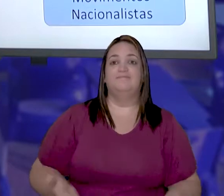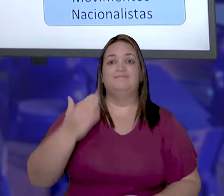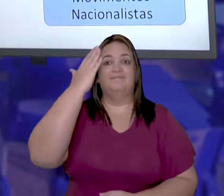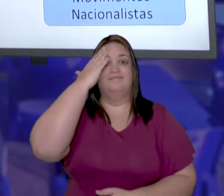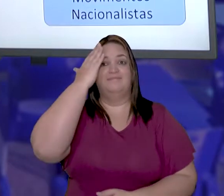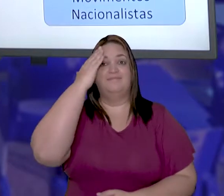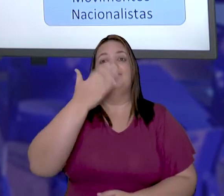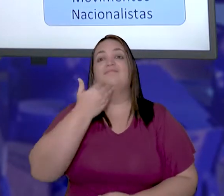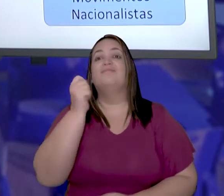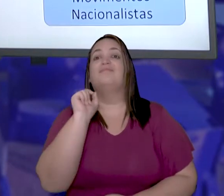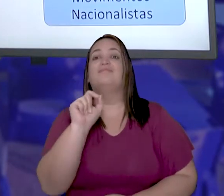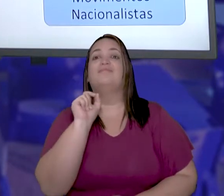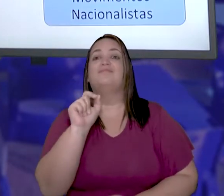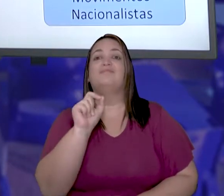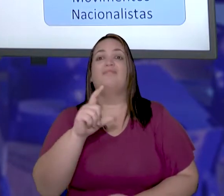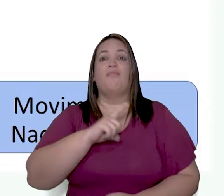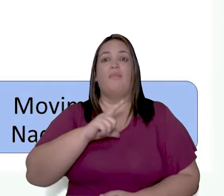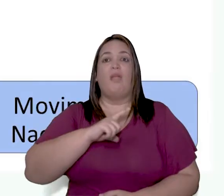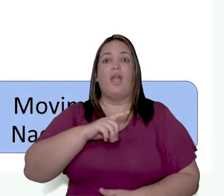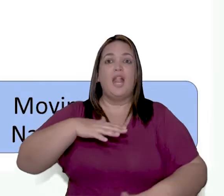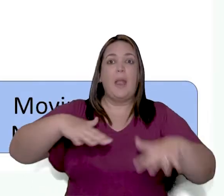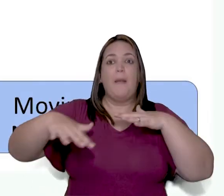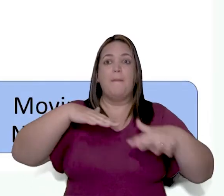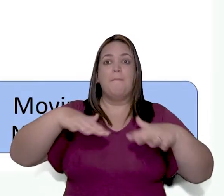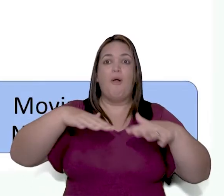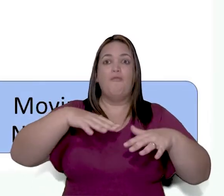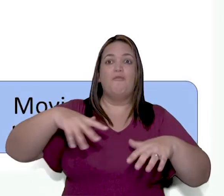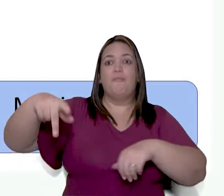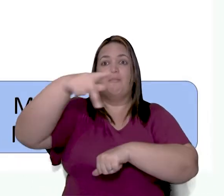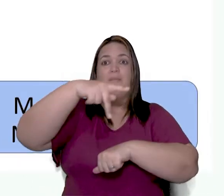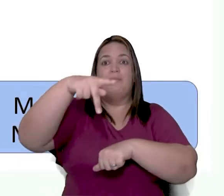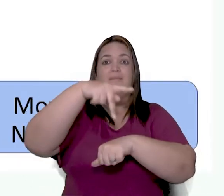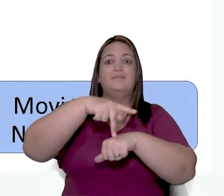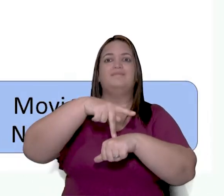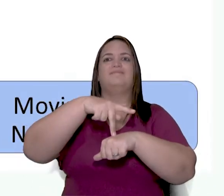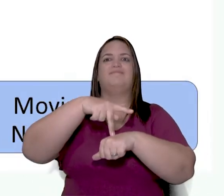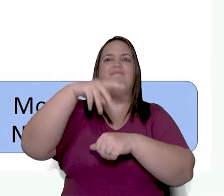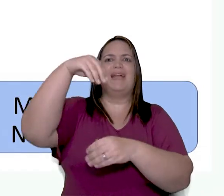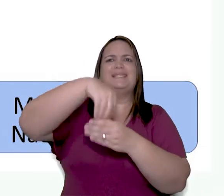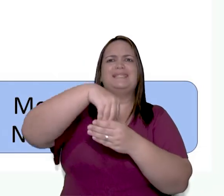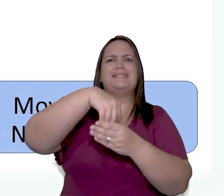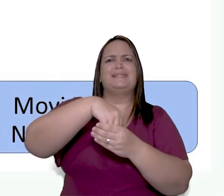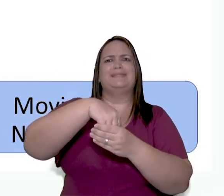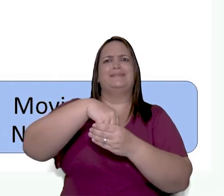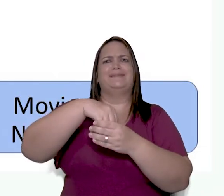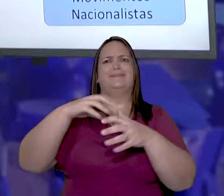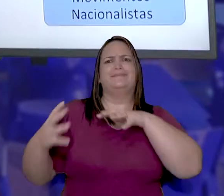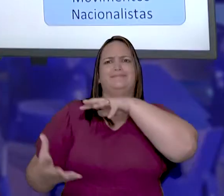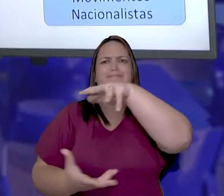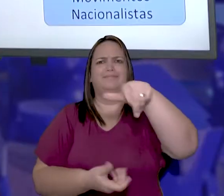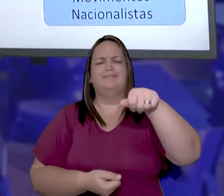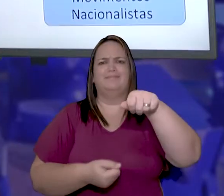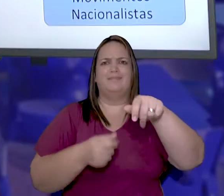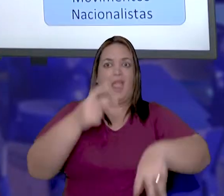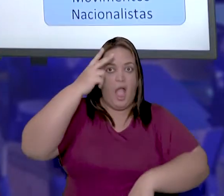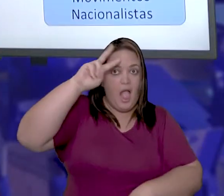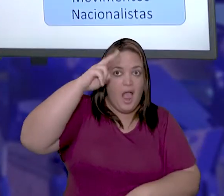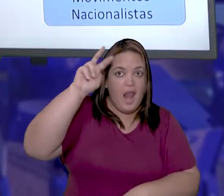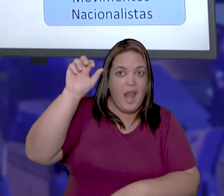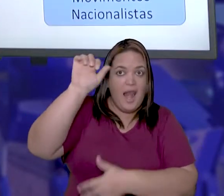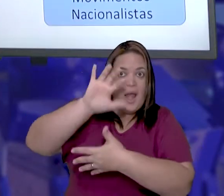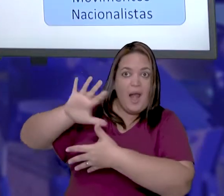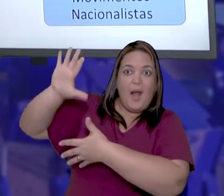melhor por que existem movimentos nacionalistas dentro do nosso planeta. Vocês lembram do mapa?